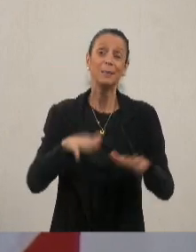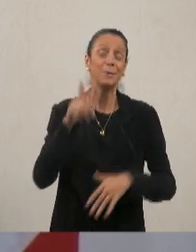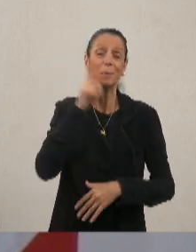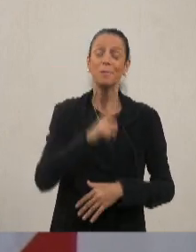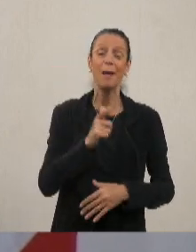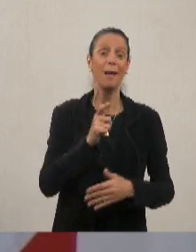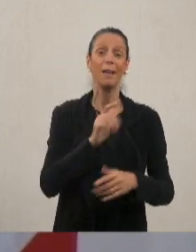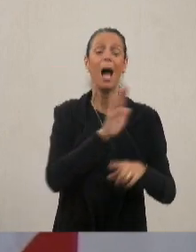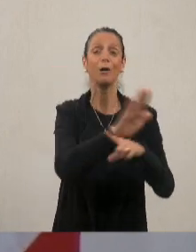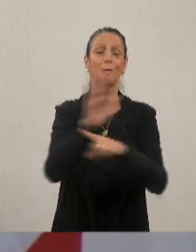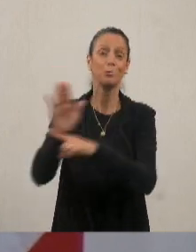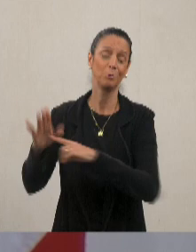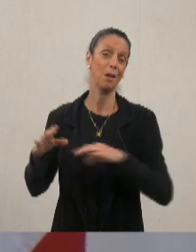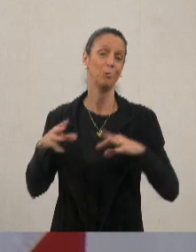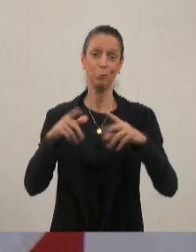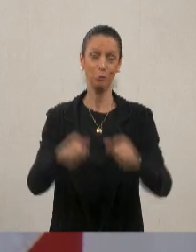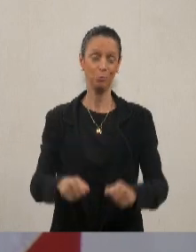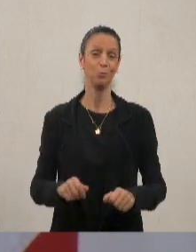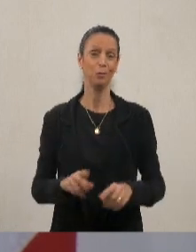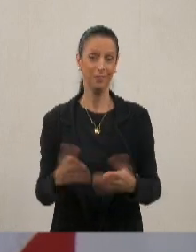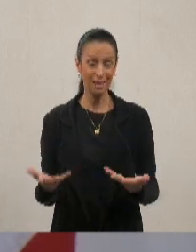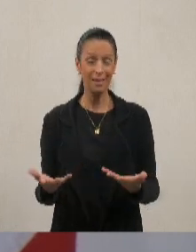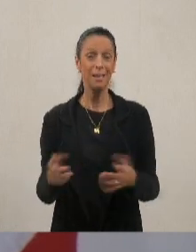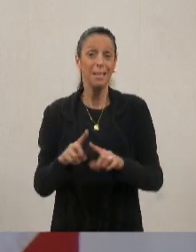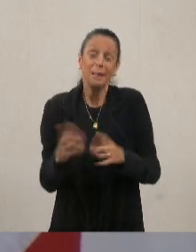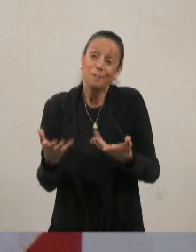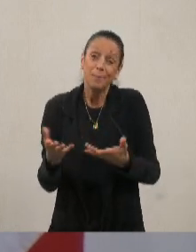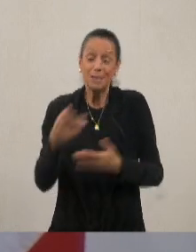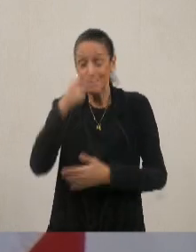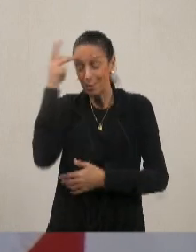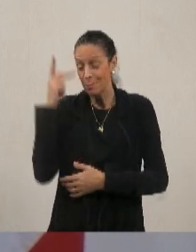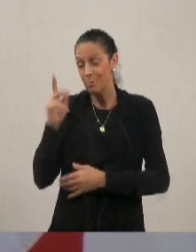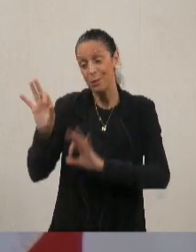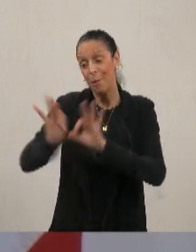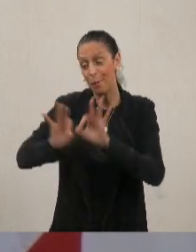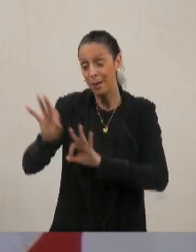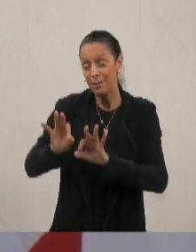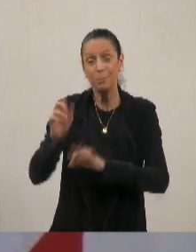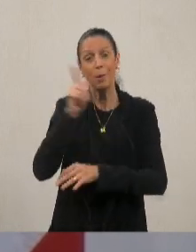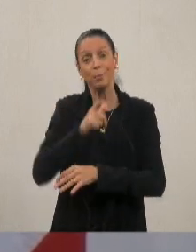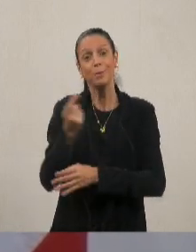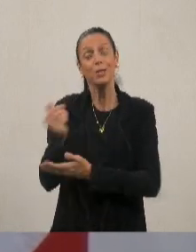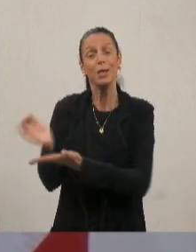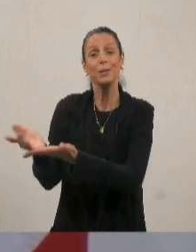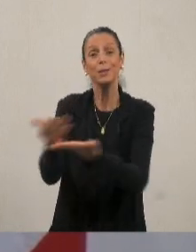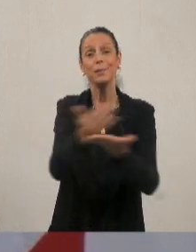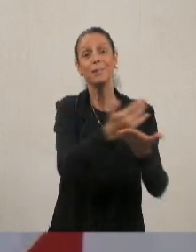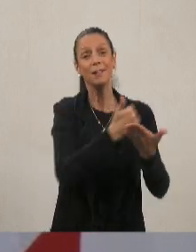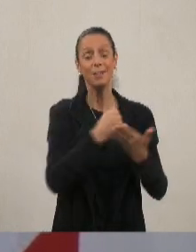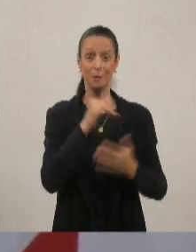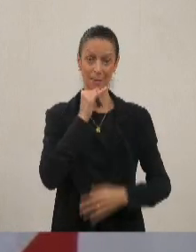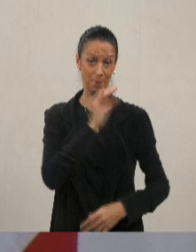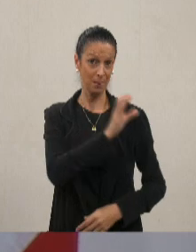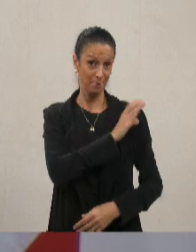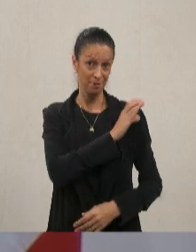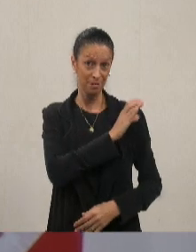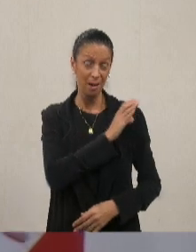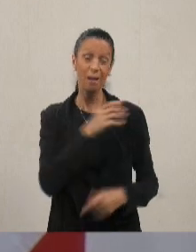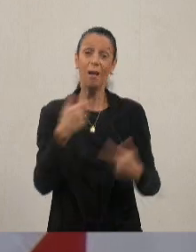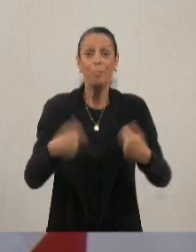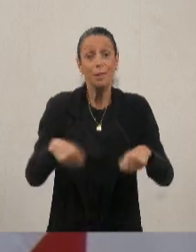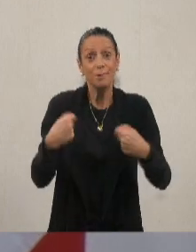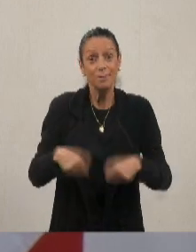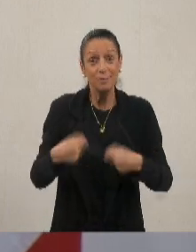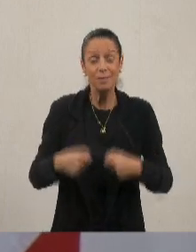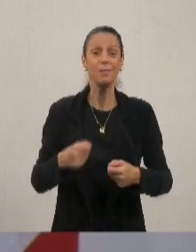mas, assim, é doído. Por exemplo, ali, essa creche ali, a gente tem vários reparos para fazer ali, que são coisinhas mínimas, que, para